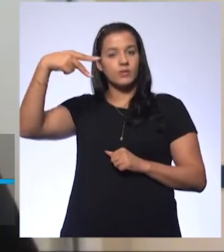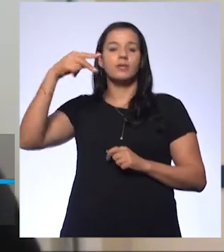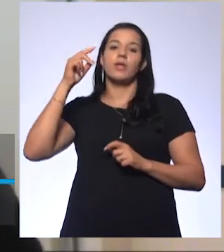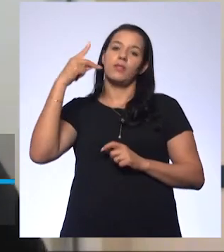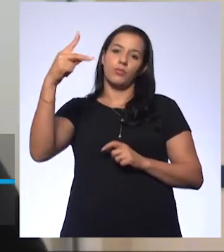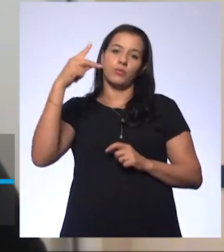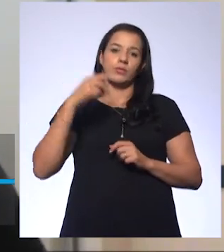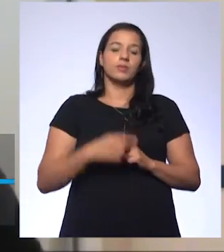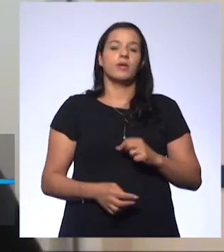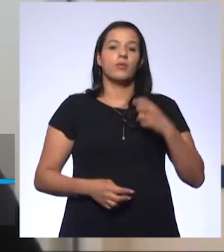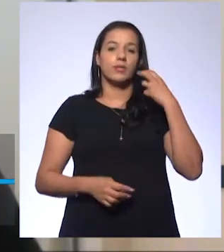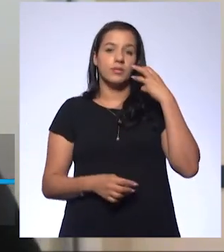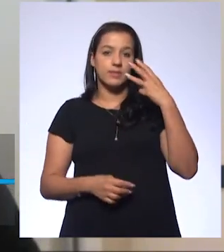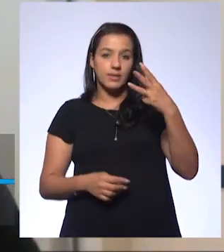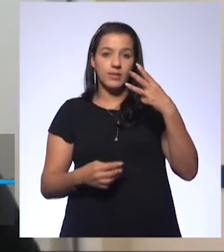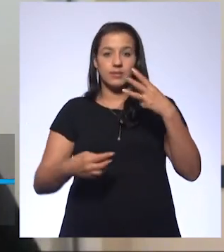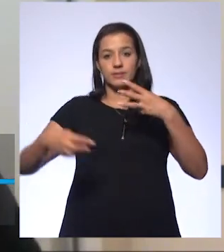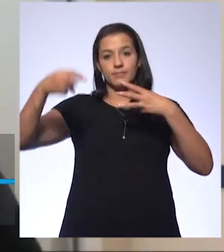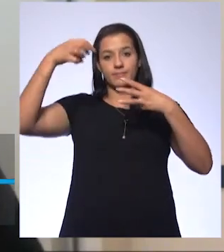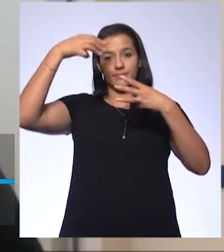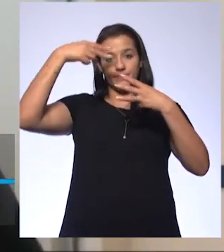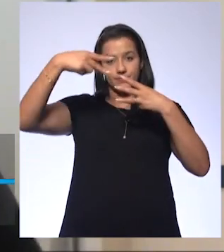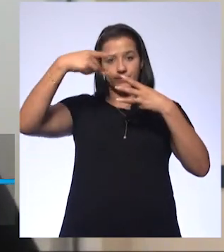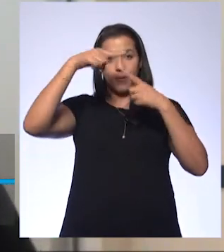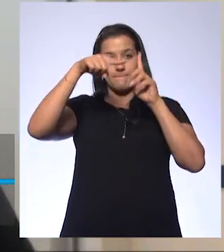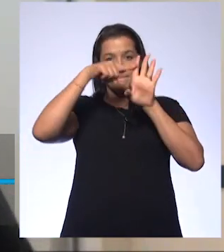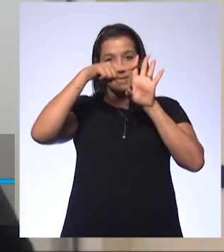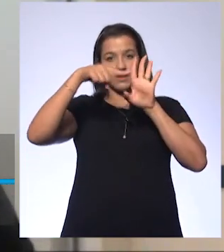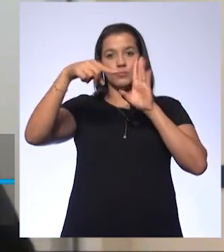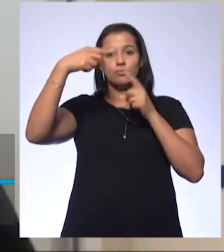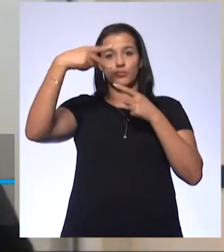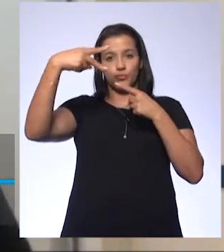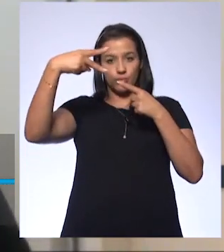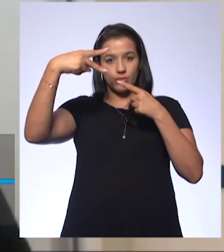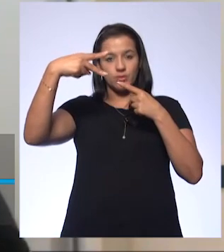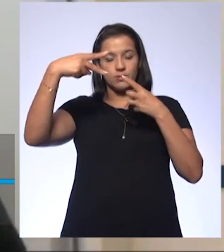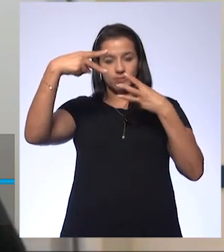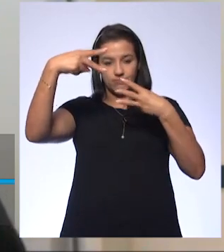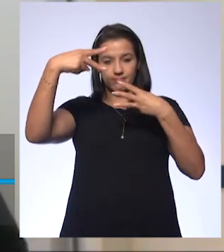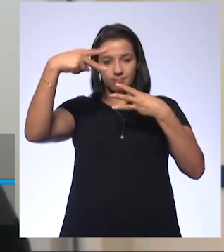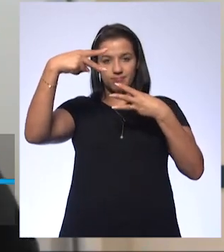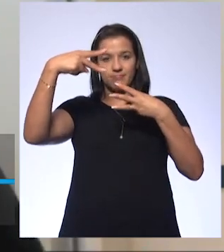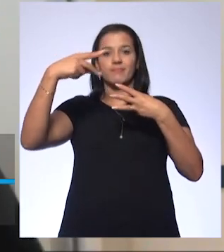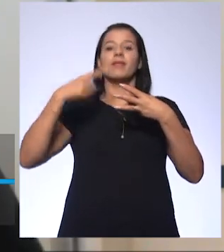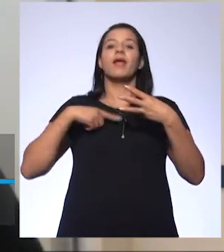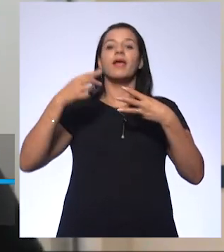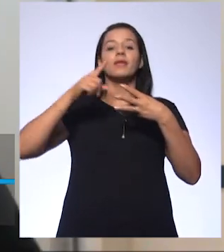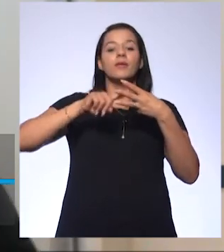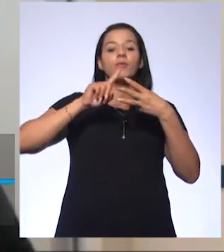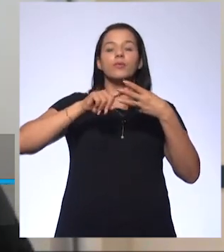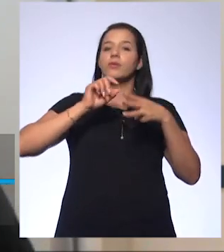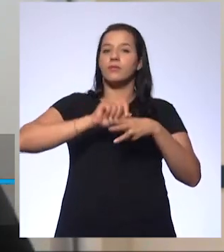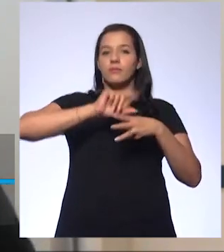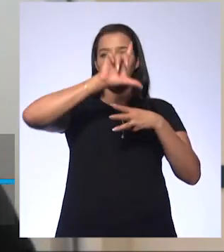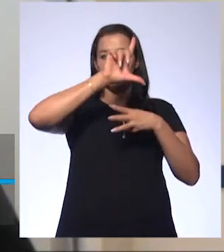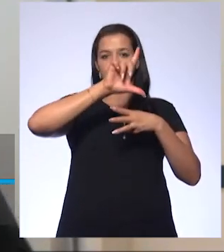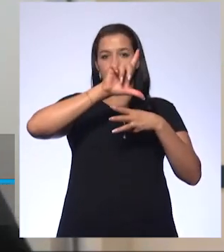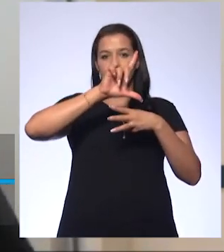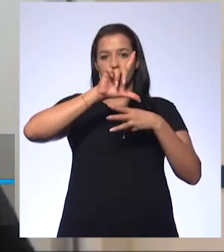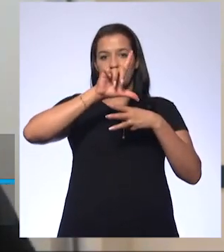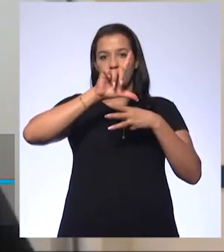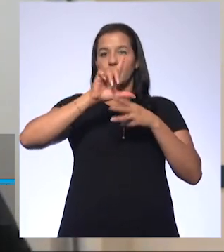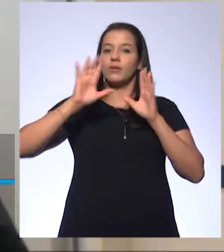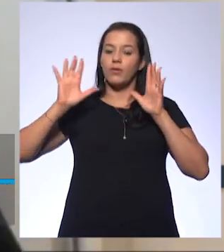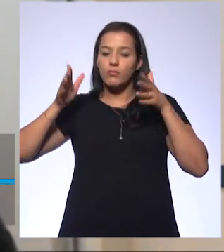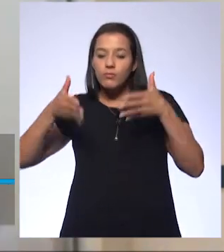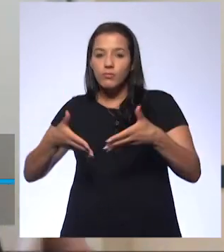Se é 3 elevado a menos 2, a gente pode imaginar o quê? Entre 1 e 3, 3 é maior. Então, quer dizer que a concentração